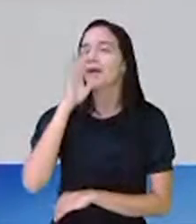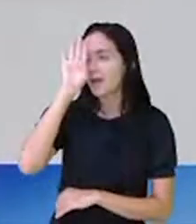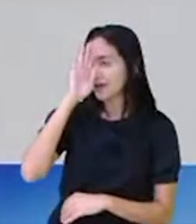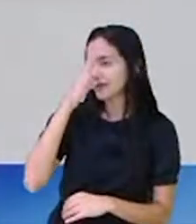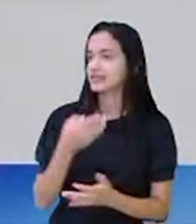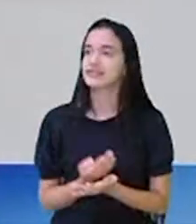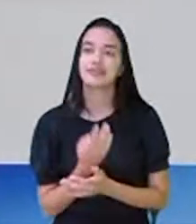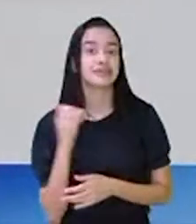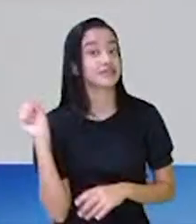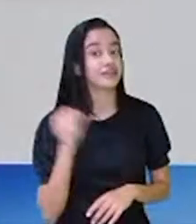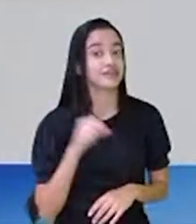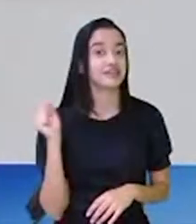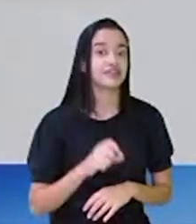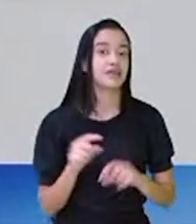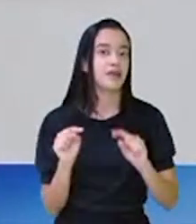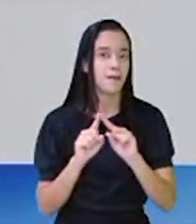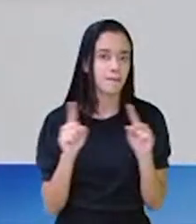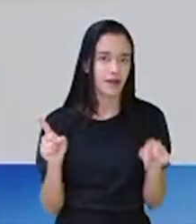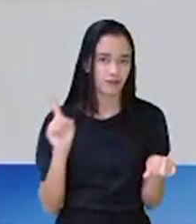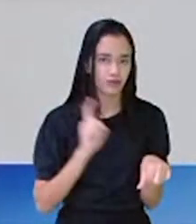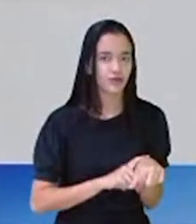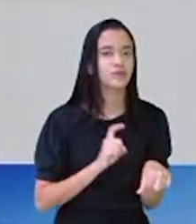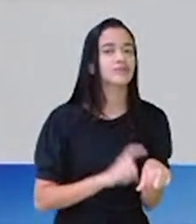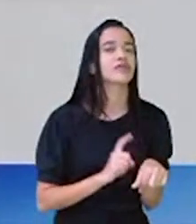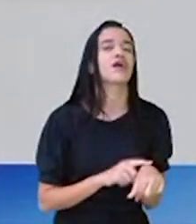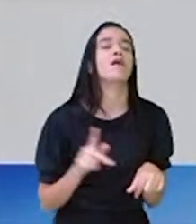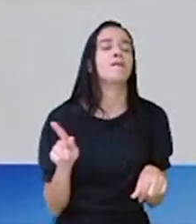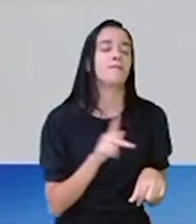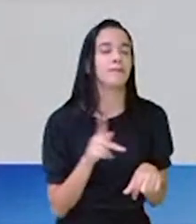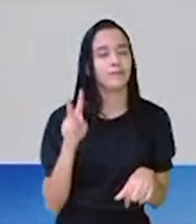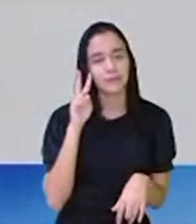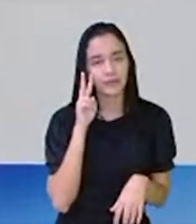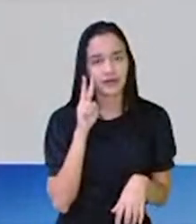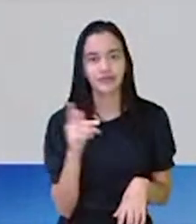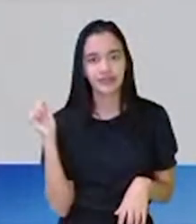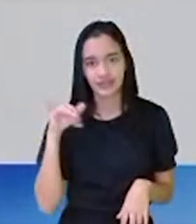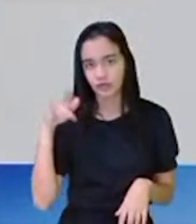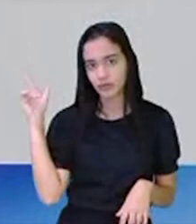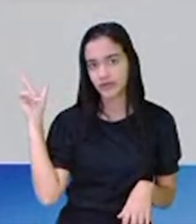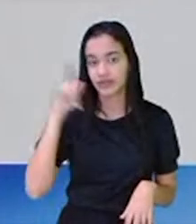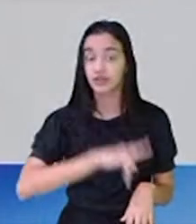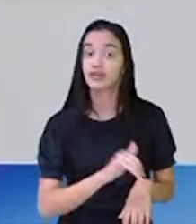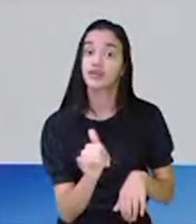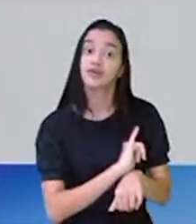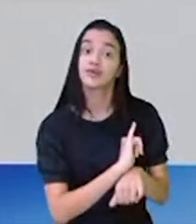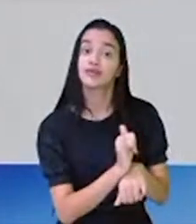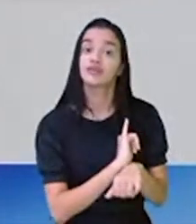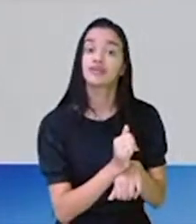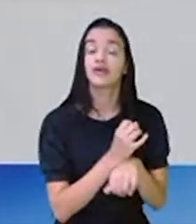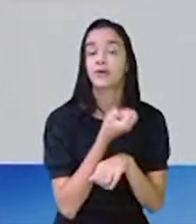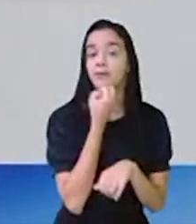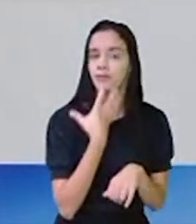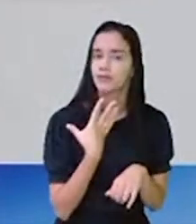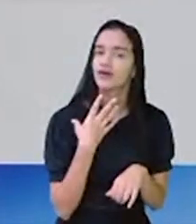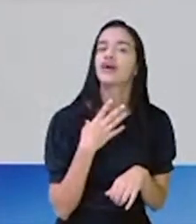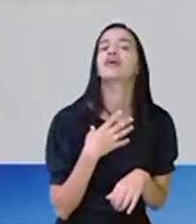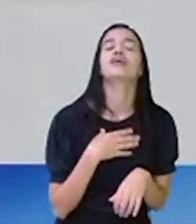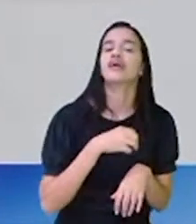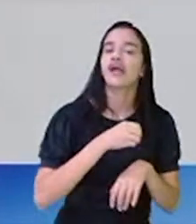Acredito que sim, mas eu vou dar um tempinho, viu, professora, para a gente ver se consegue. O YouTube, gente, boa dica da professora.